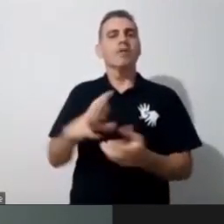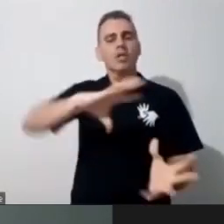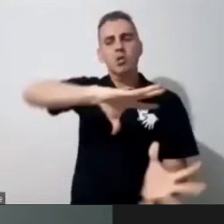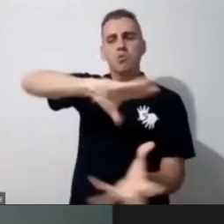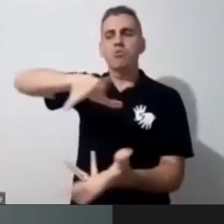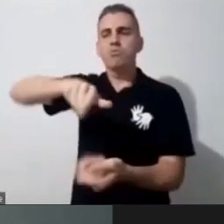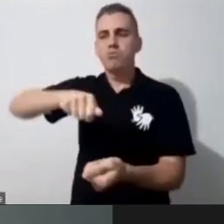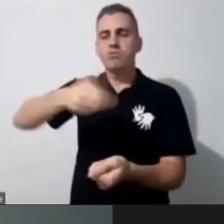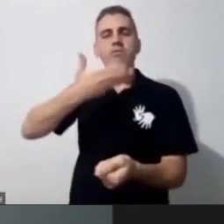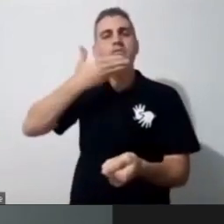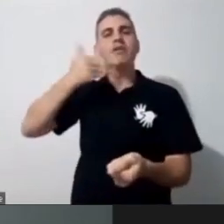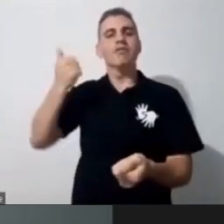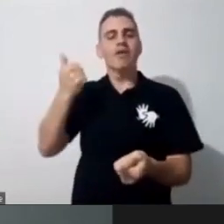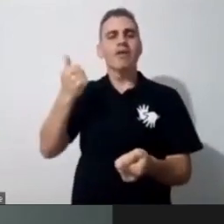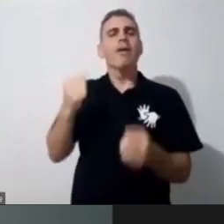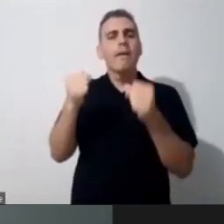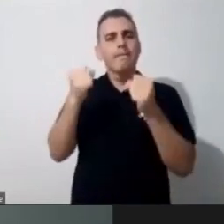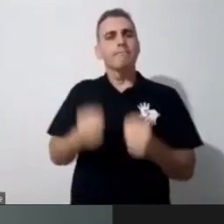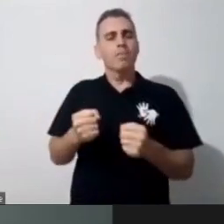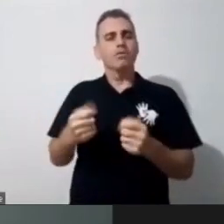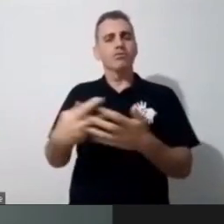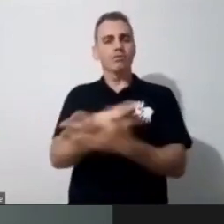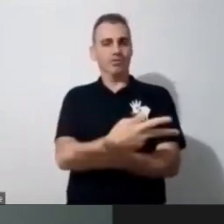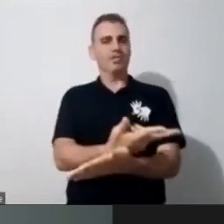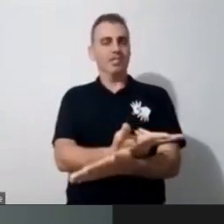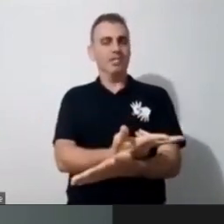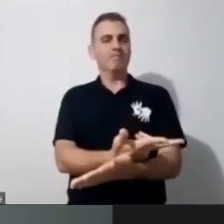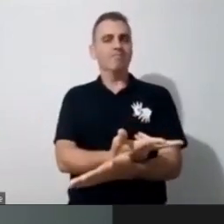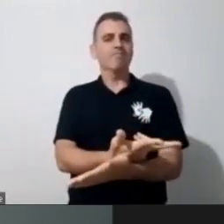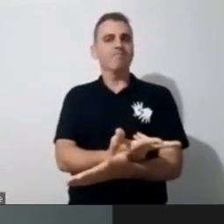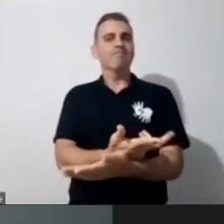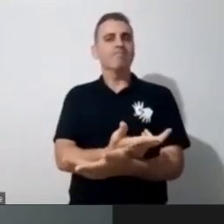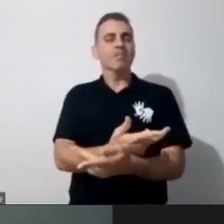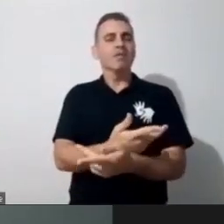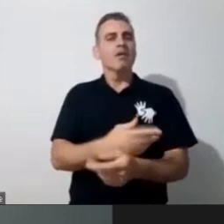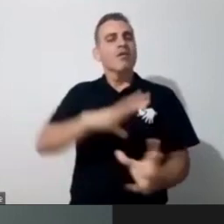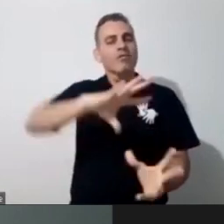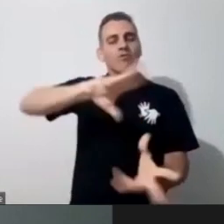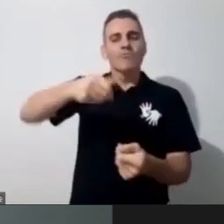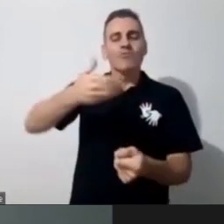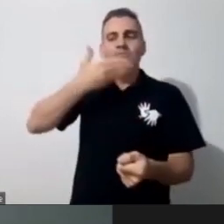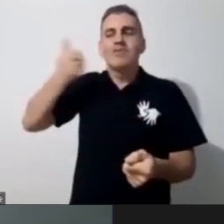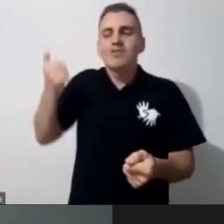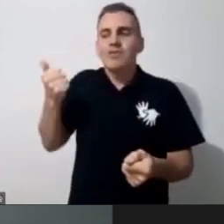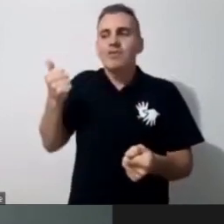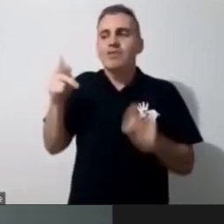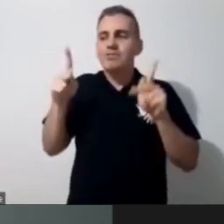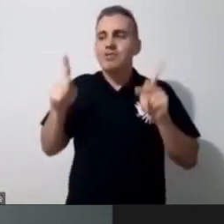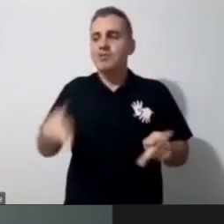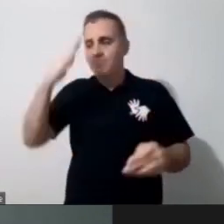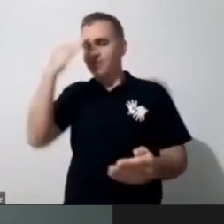possível, né, um mundo onde as pessoas possam continuar acreditando umas nas outras, continuar